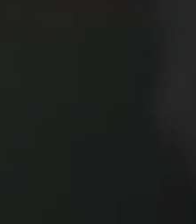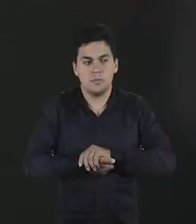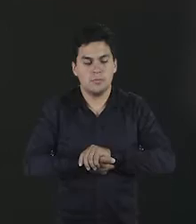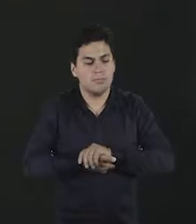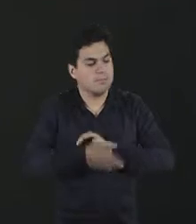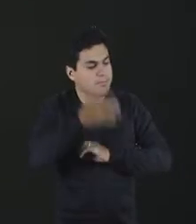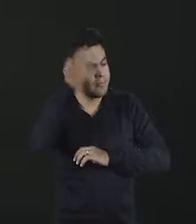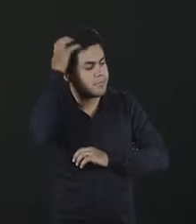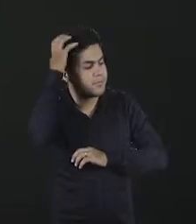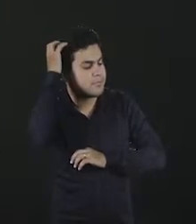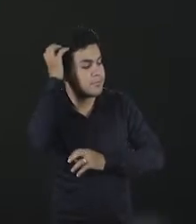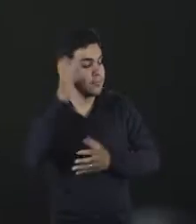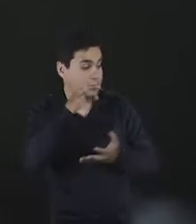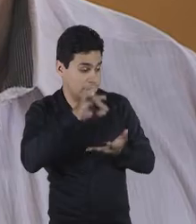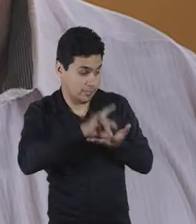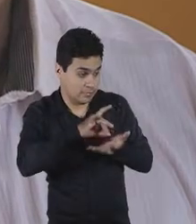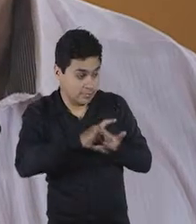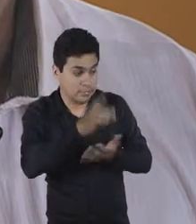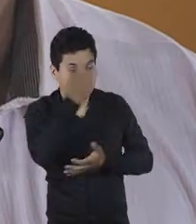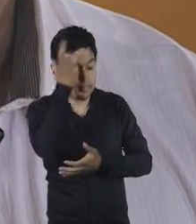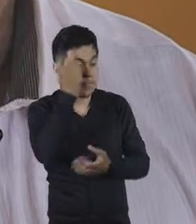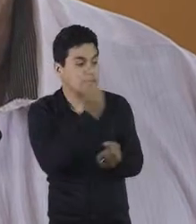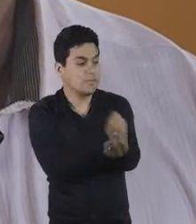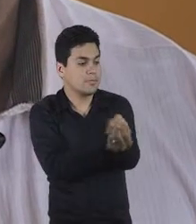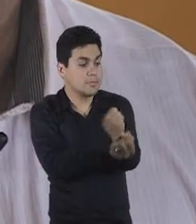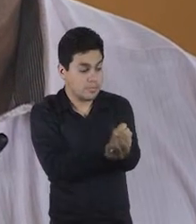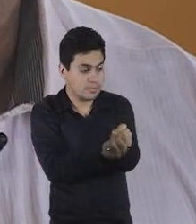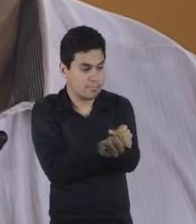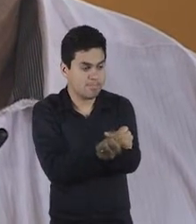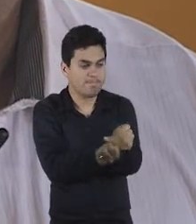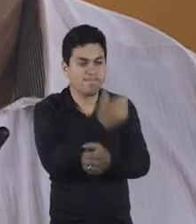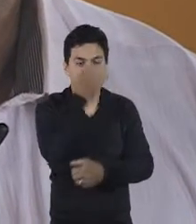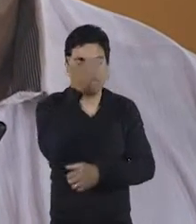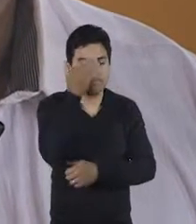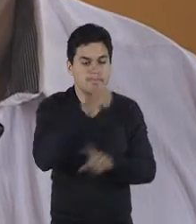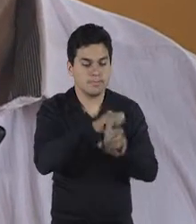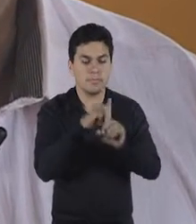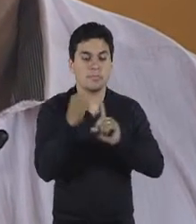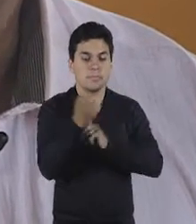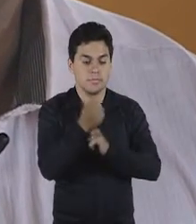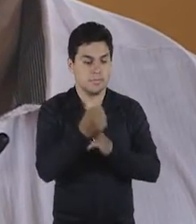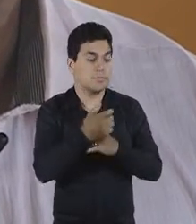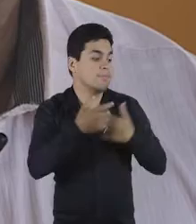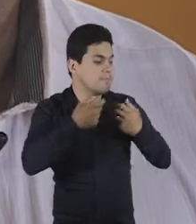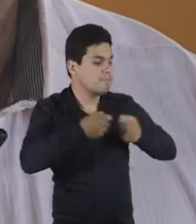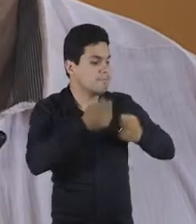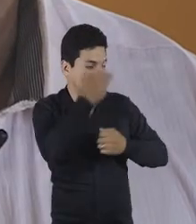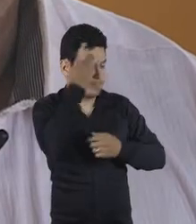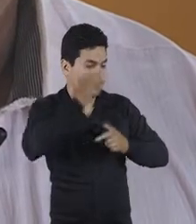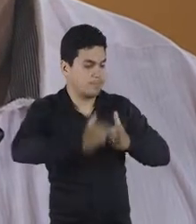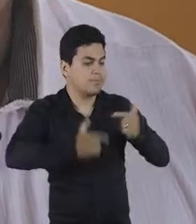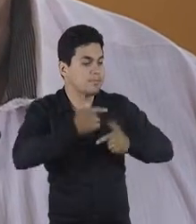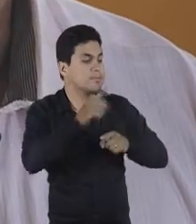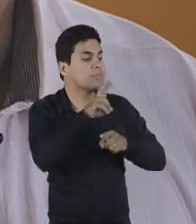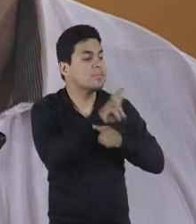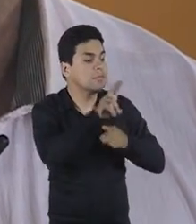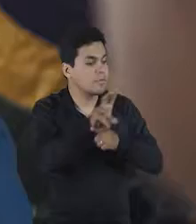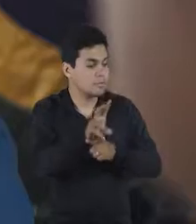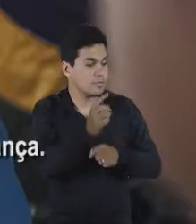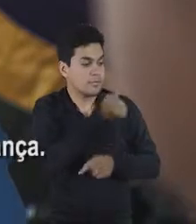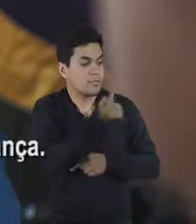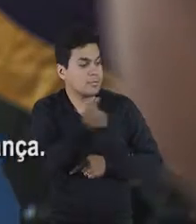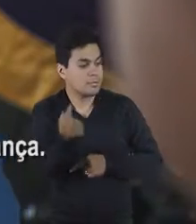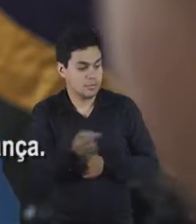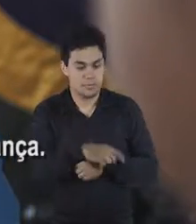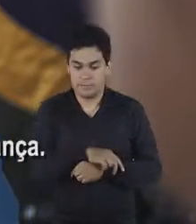Olha Renato, na verdade os dependentes químicos são invisíveis. E nós necessitamos de políticos que cuidem dessas pessoas.